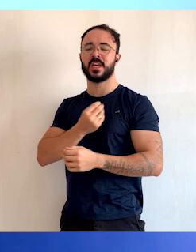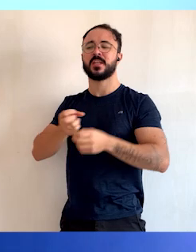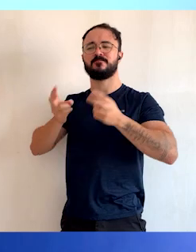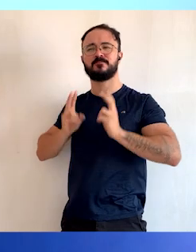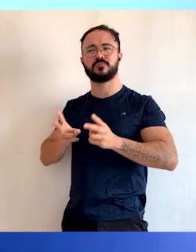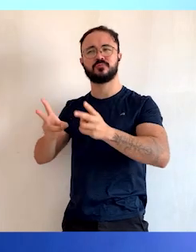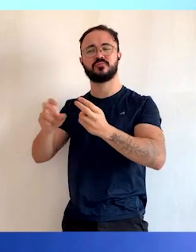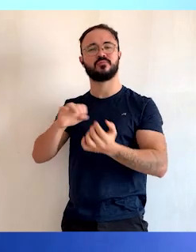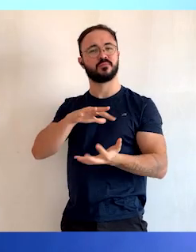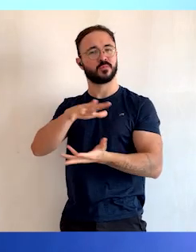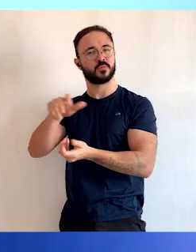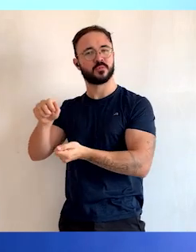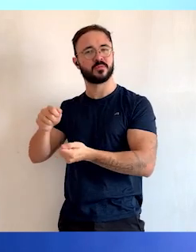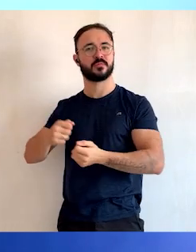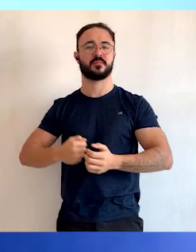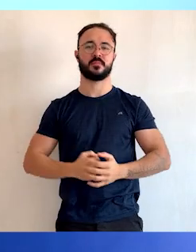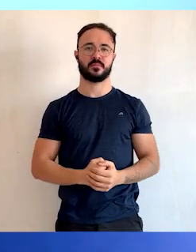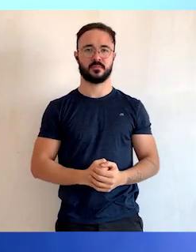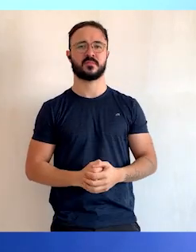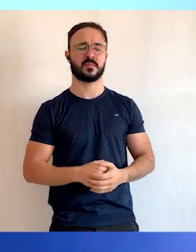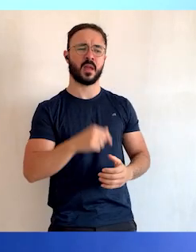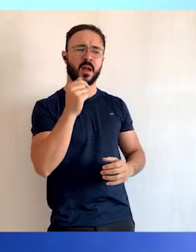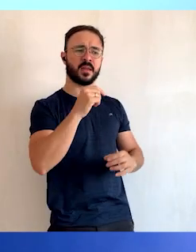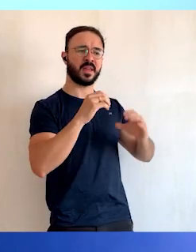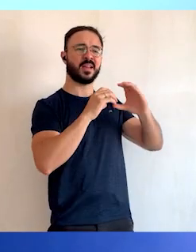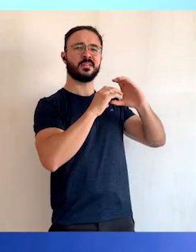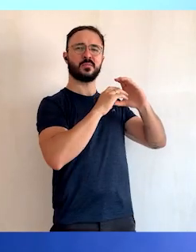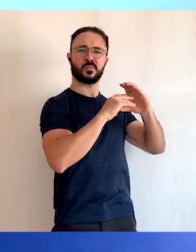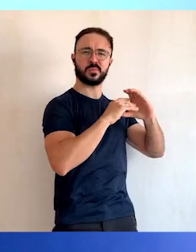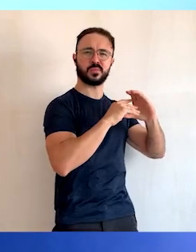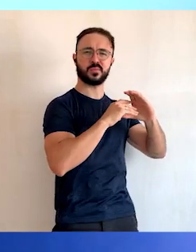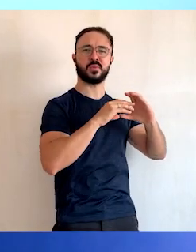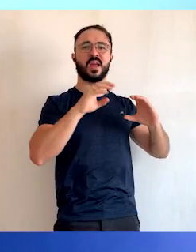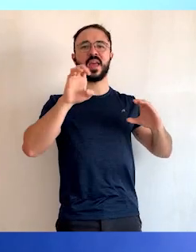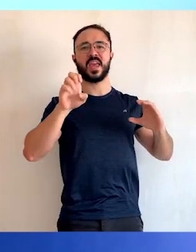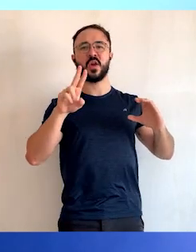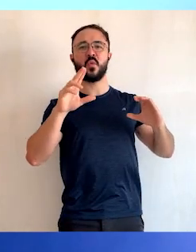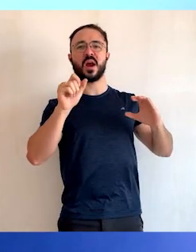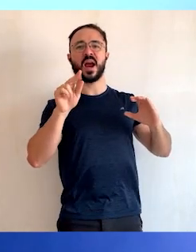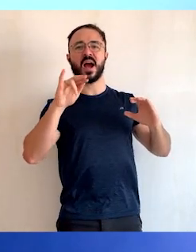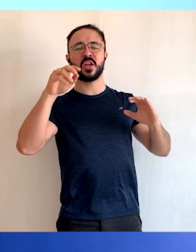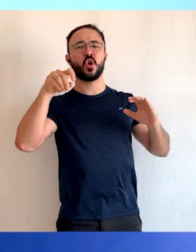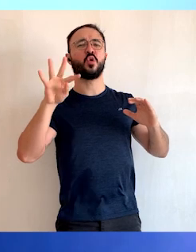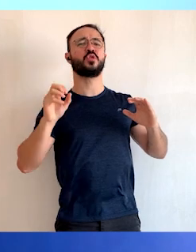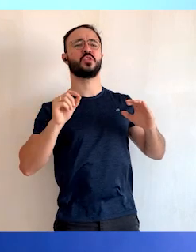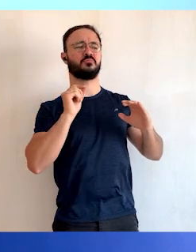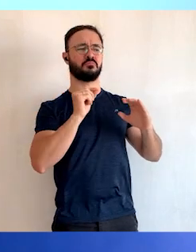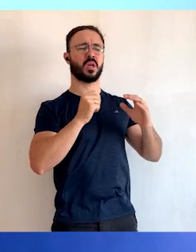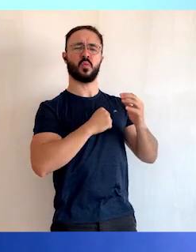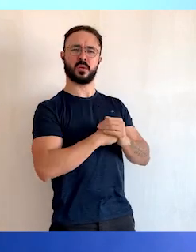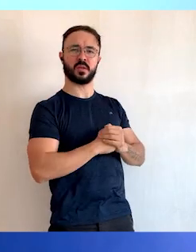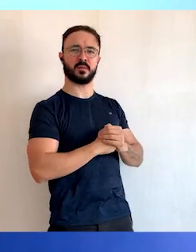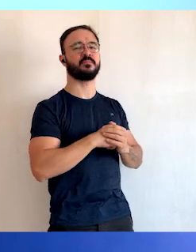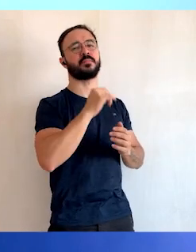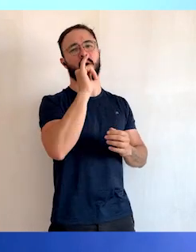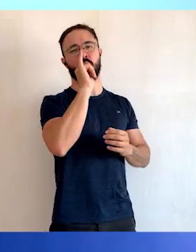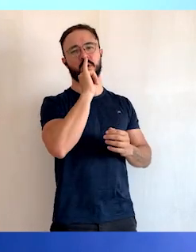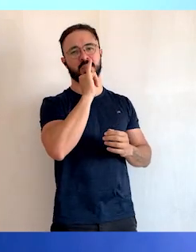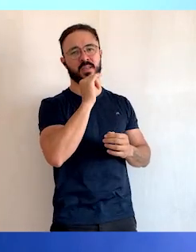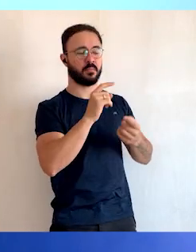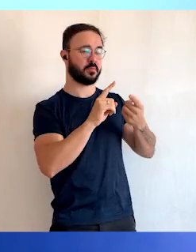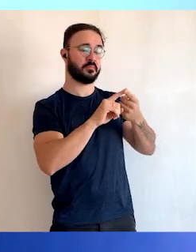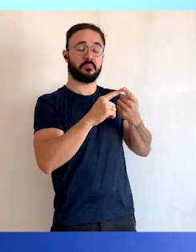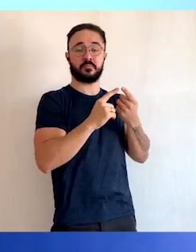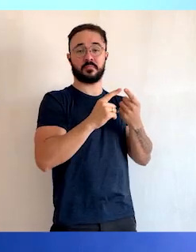Células eucariontes. Como exemplo de uma célula eucarionte, nós temos as células animais.